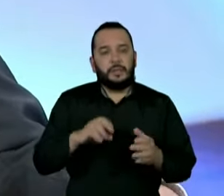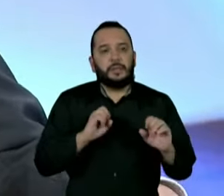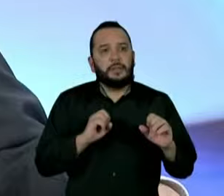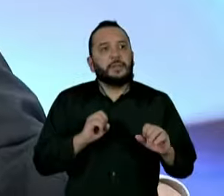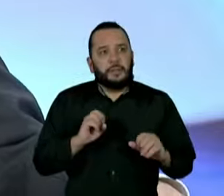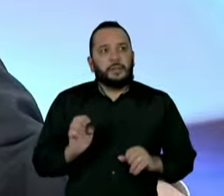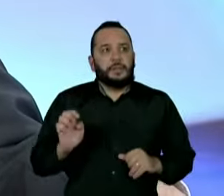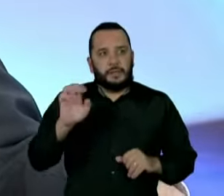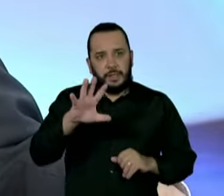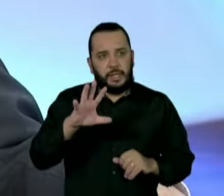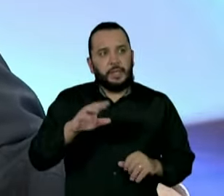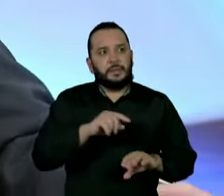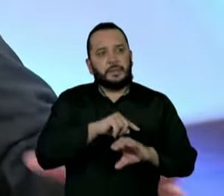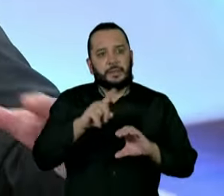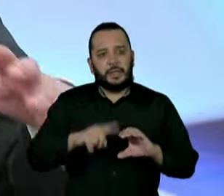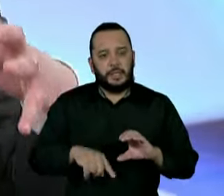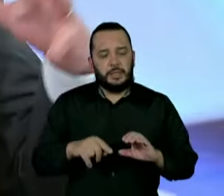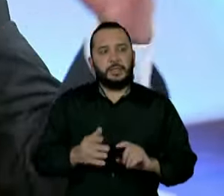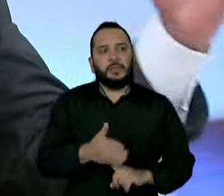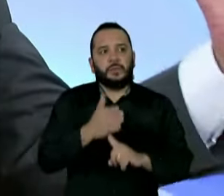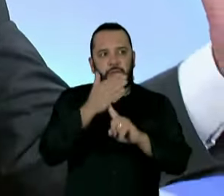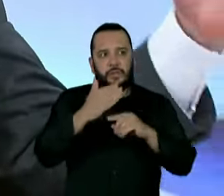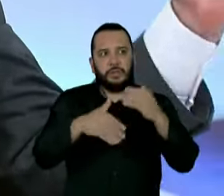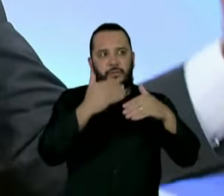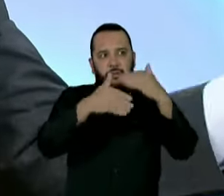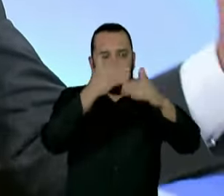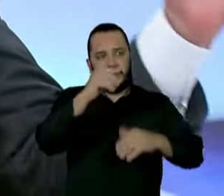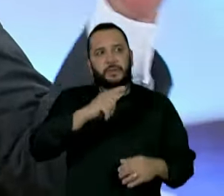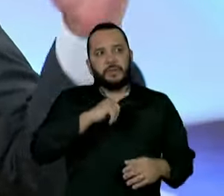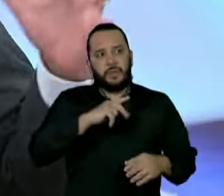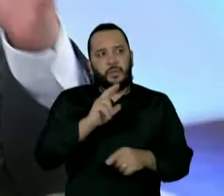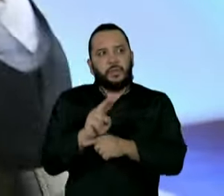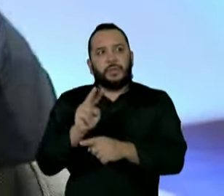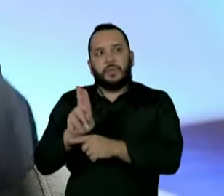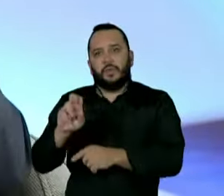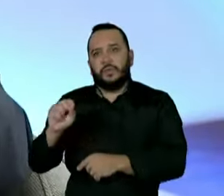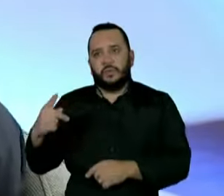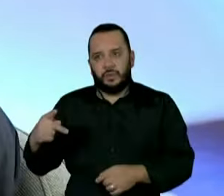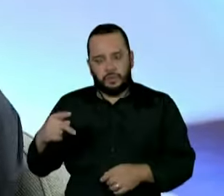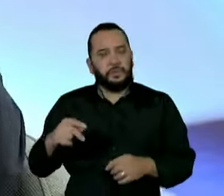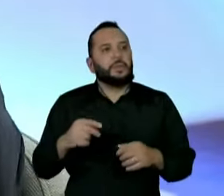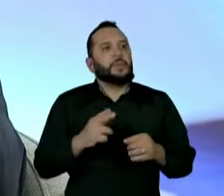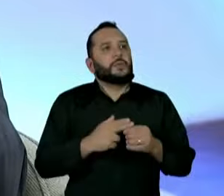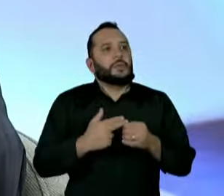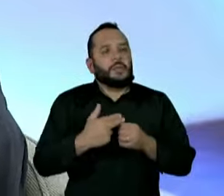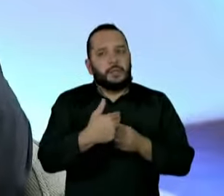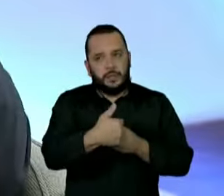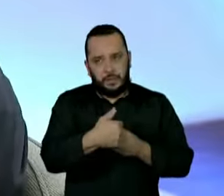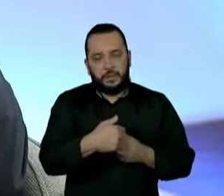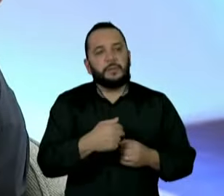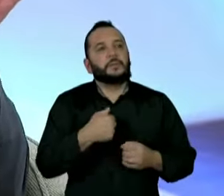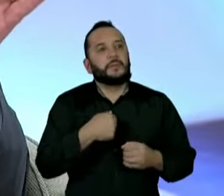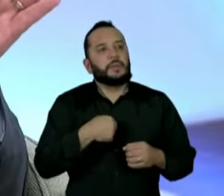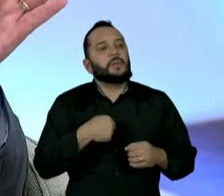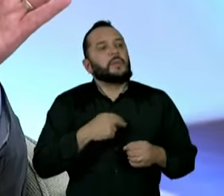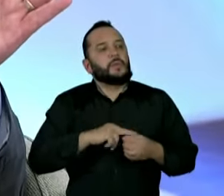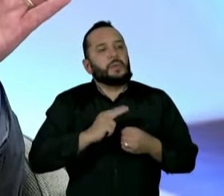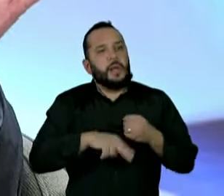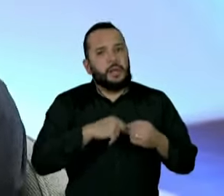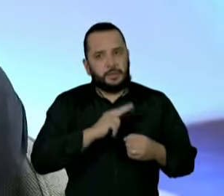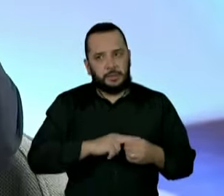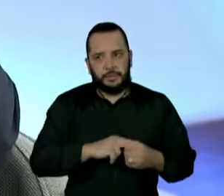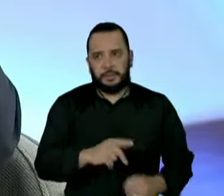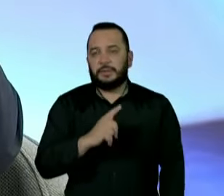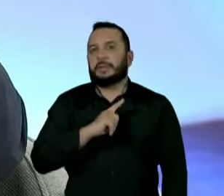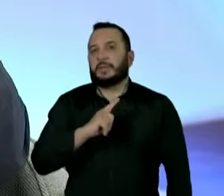Tecnologia e Desenvolvimento. Gerenciei o USP, Unicamp, Unesp. Durante esse período, foi a época em que o